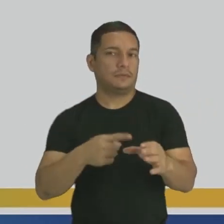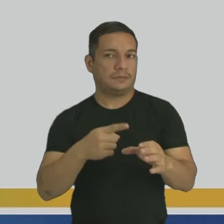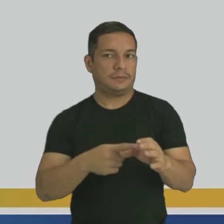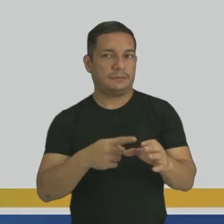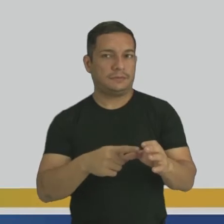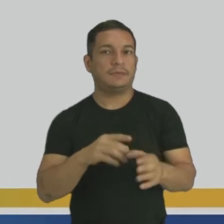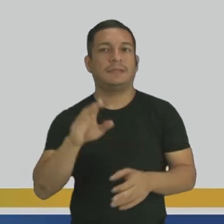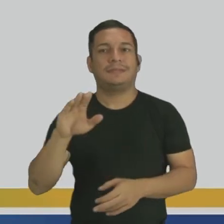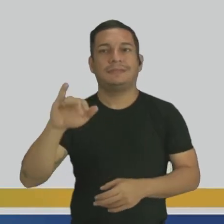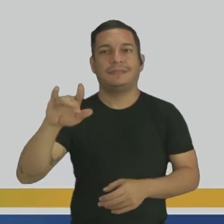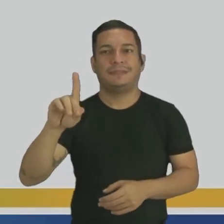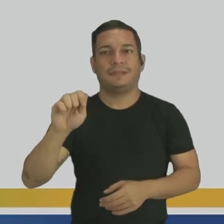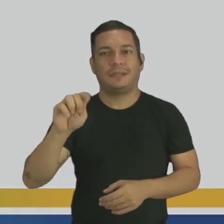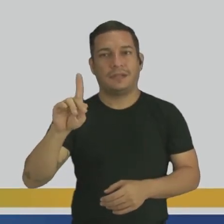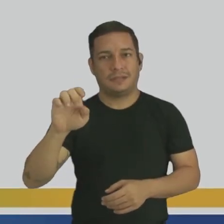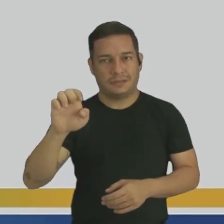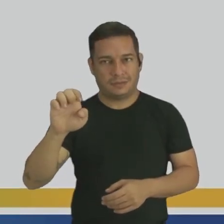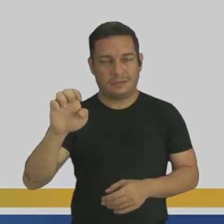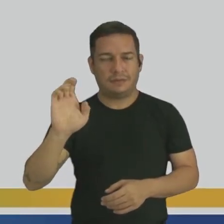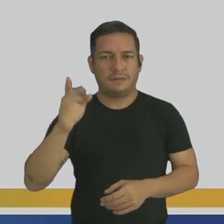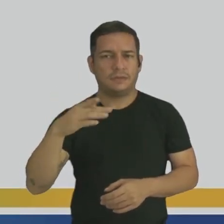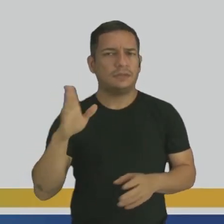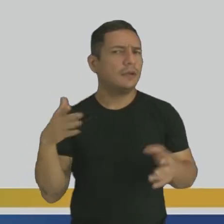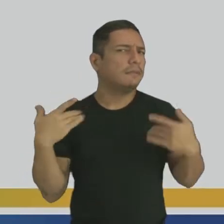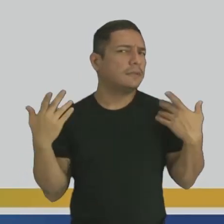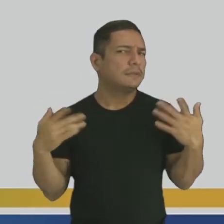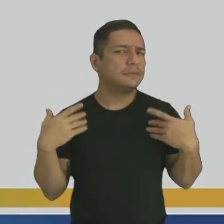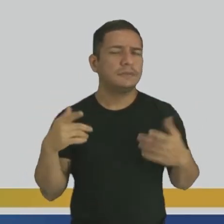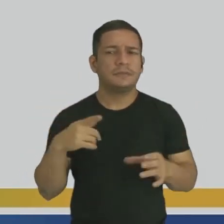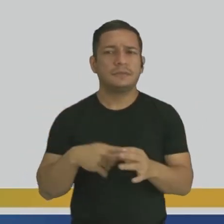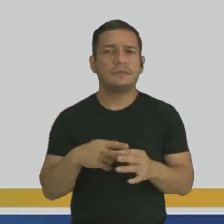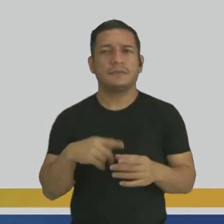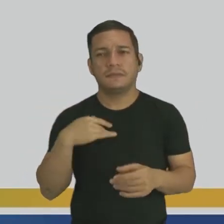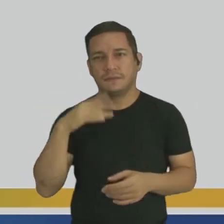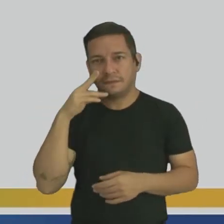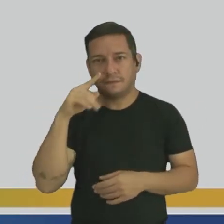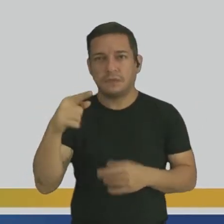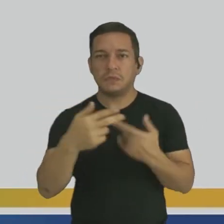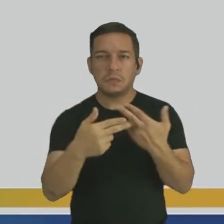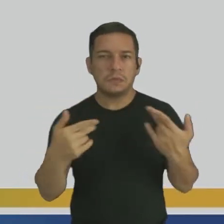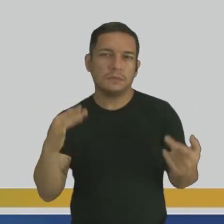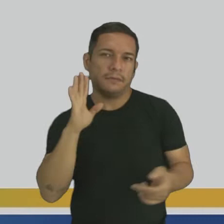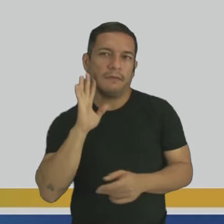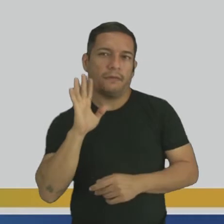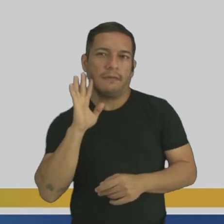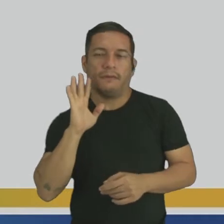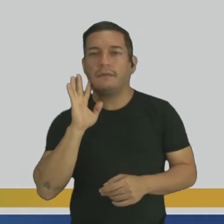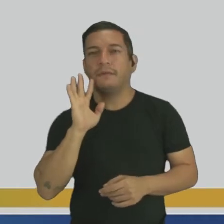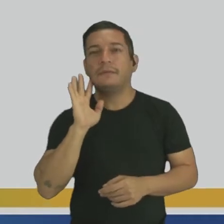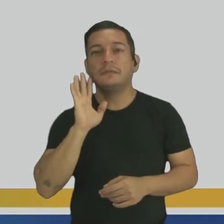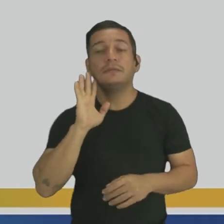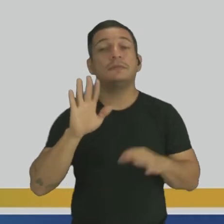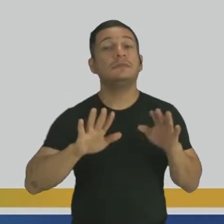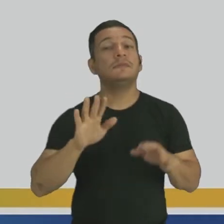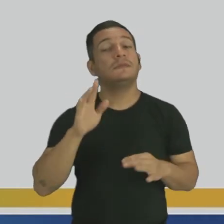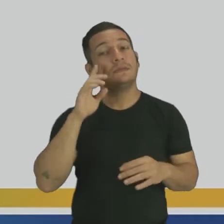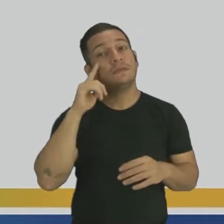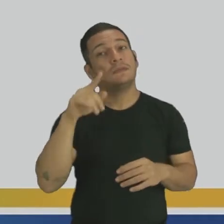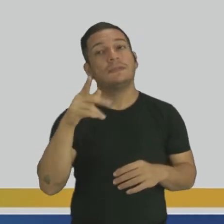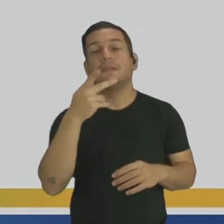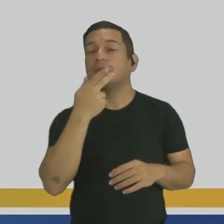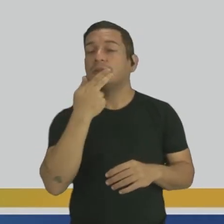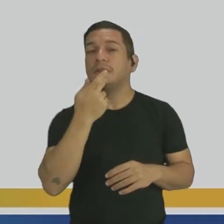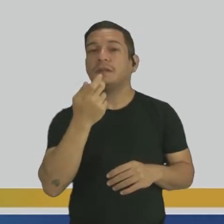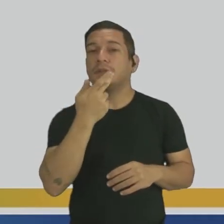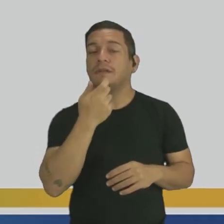Na cidade. Você já passeou na sua cidade? E você olha coisas legais, né? Aí, às vezes, você faz o quê? Você olha coisas